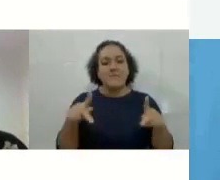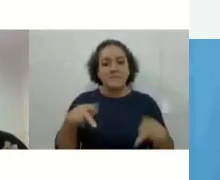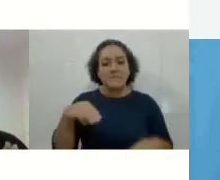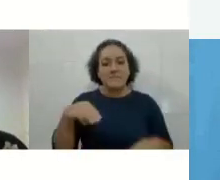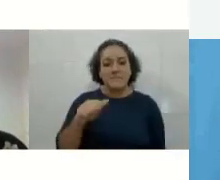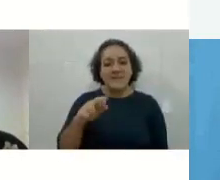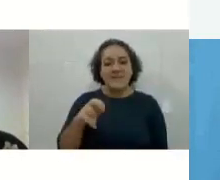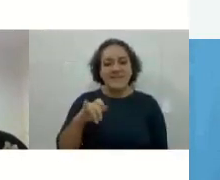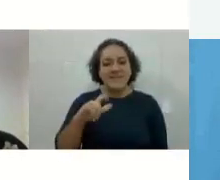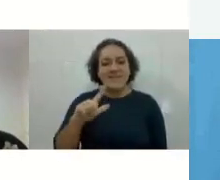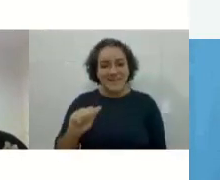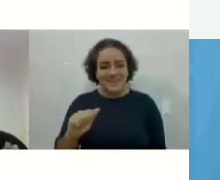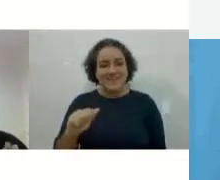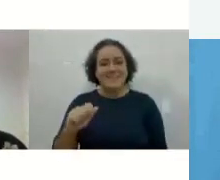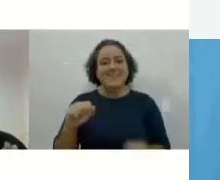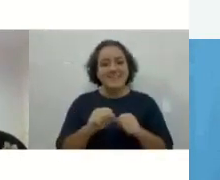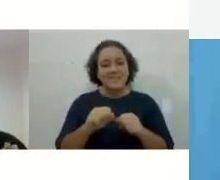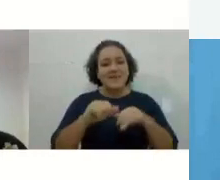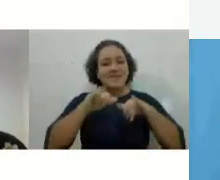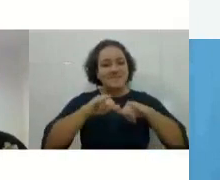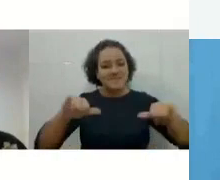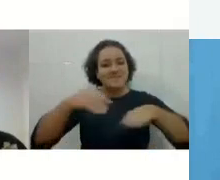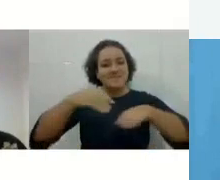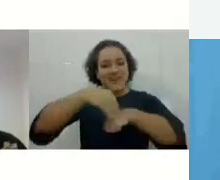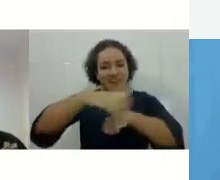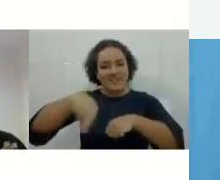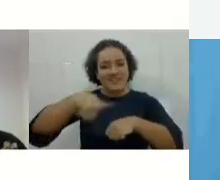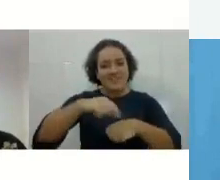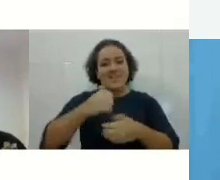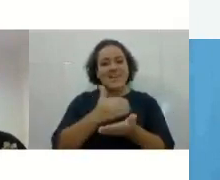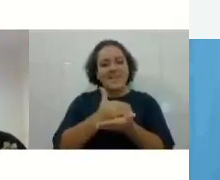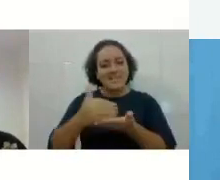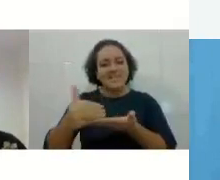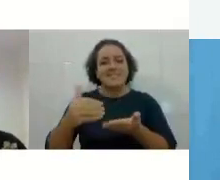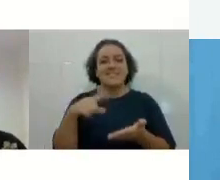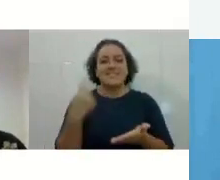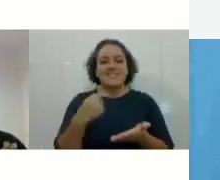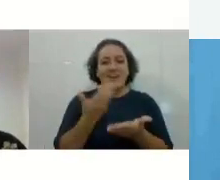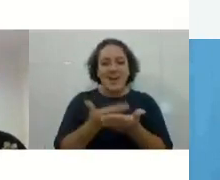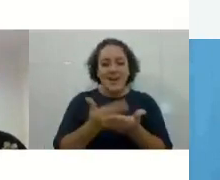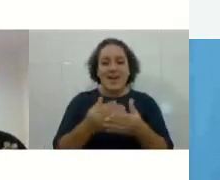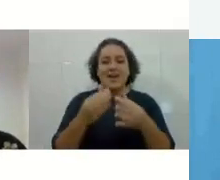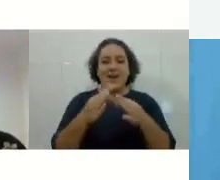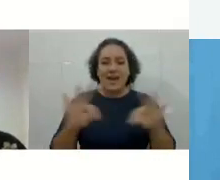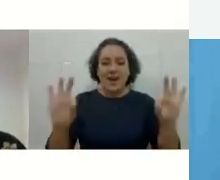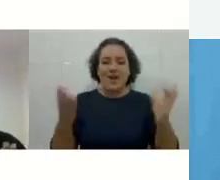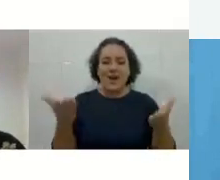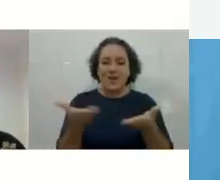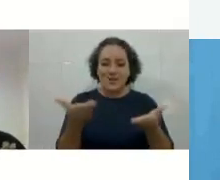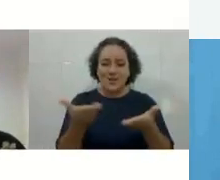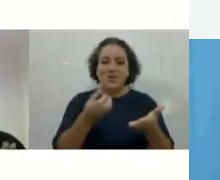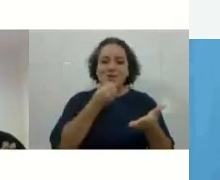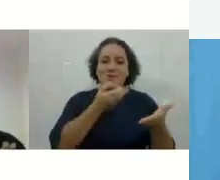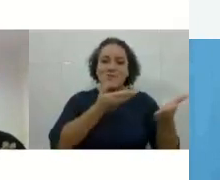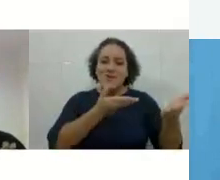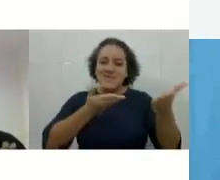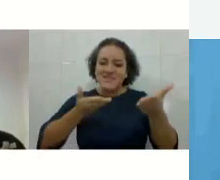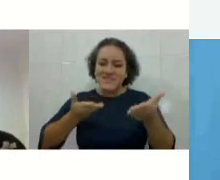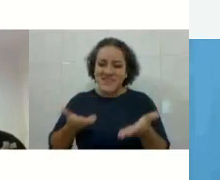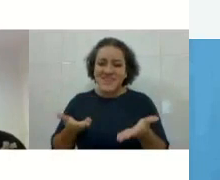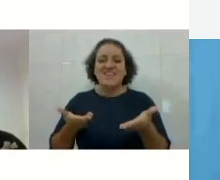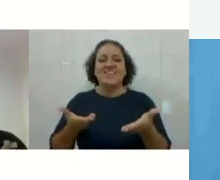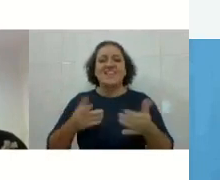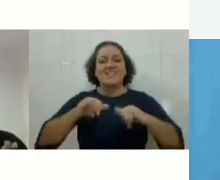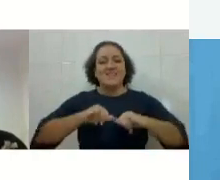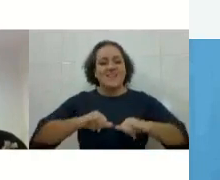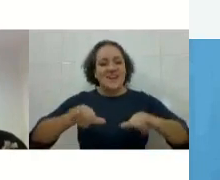que deu o seu recadinho aqui, inicie a nossa aula inaugural de hoje com as boas-vindas, com o recado que ela